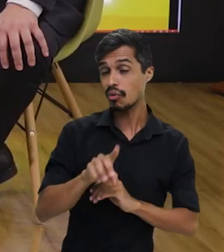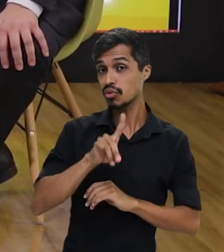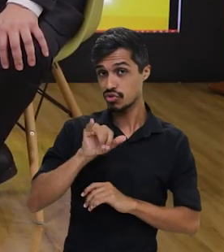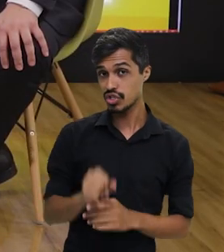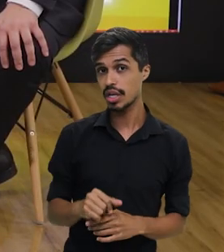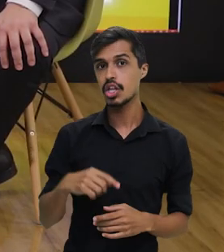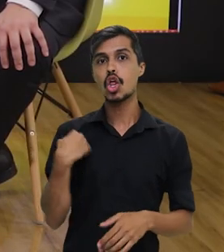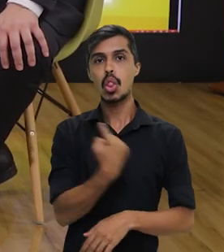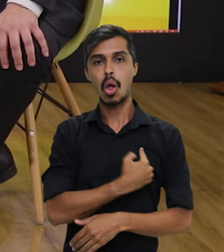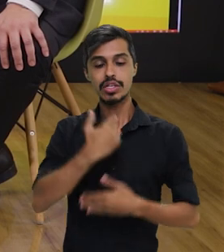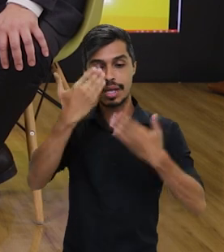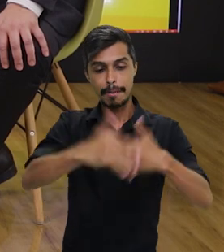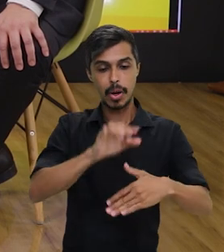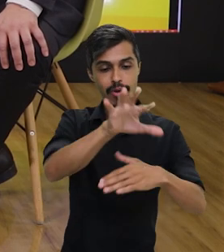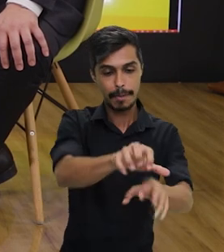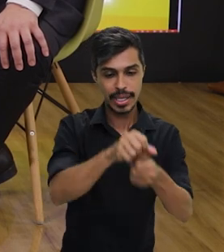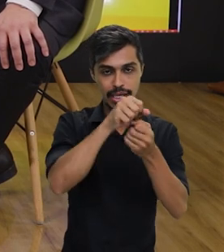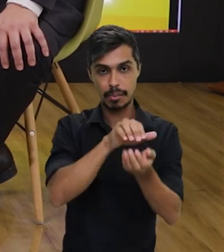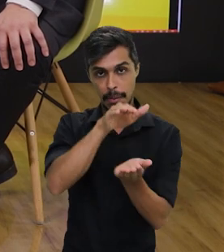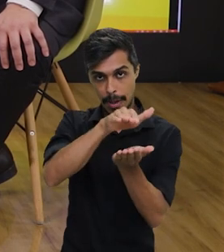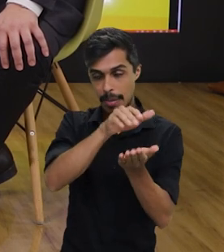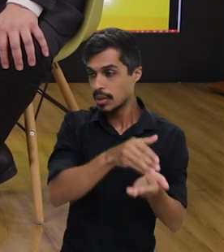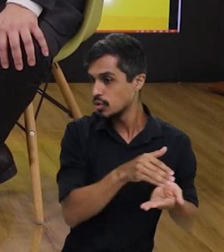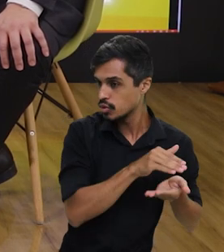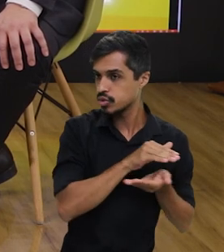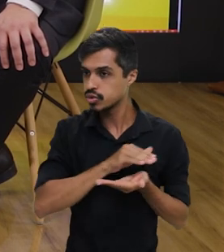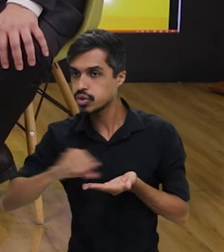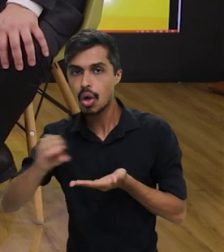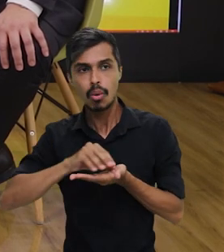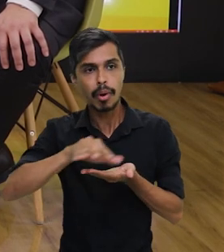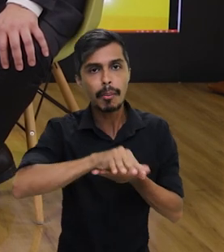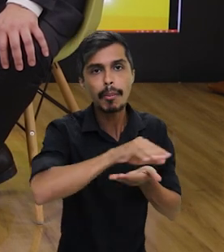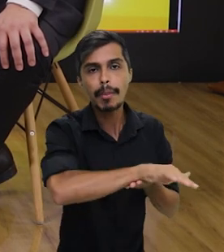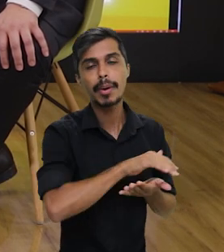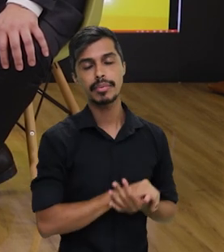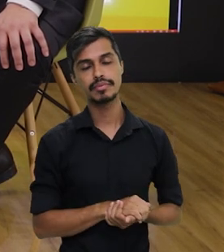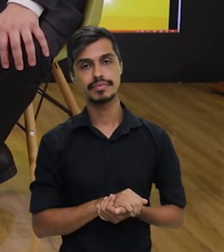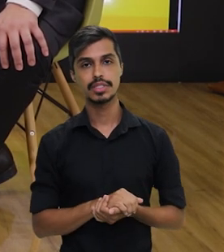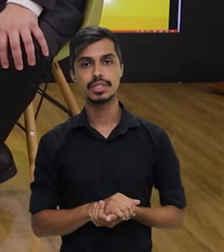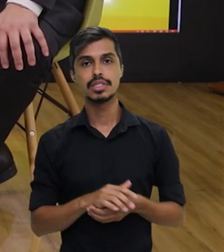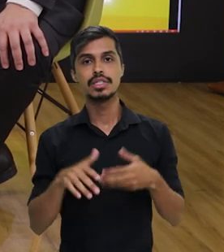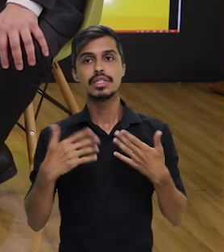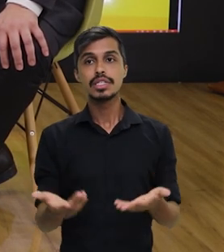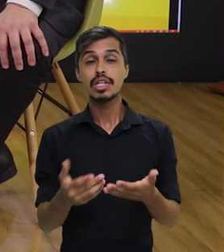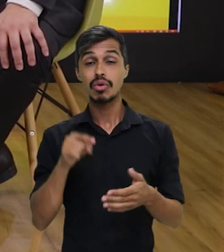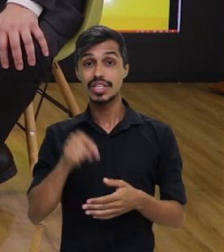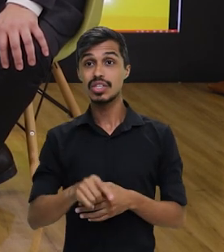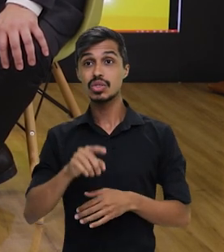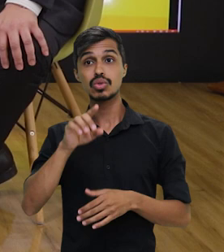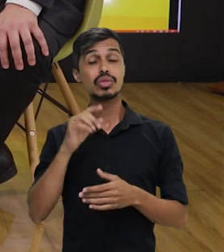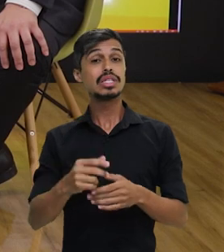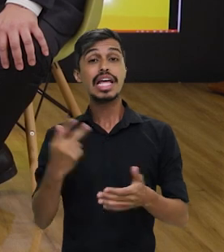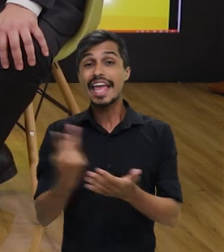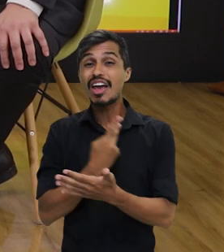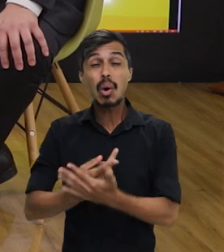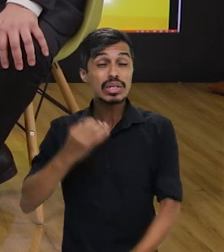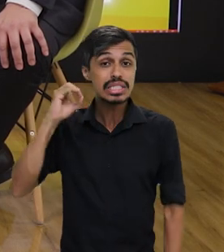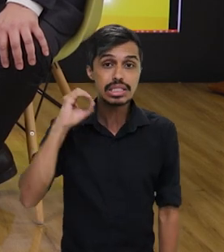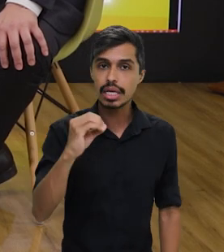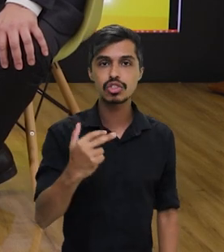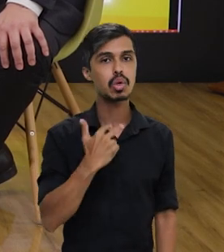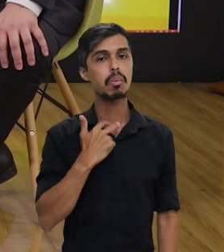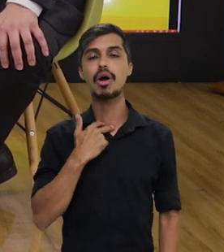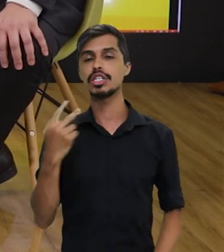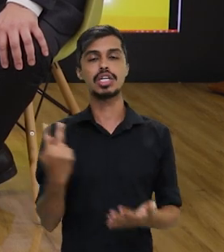Nós que entregamos todas as provas e retiramos as provas dos locais. E isso é uma operação que tem erro zero. Não